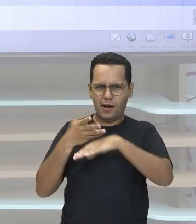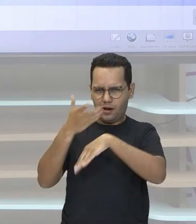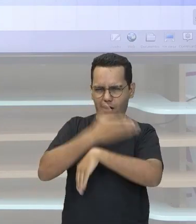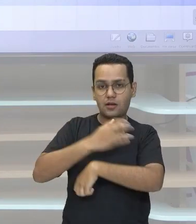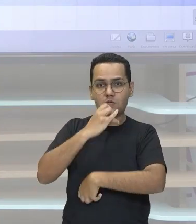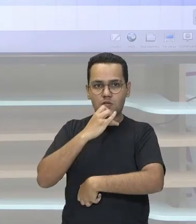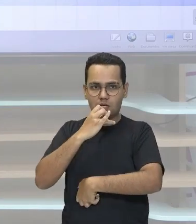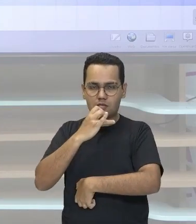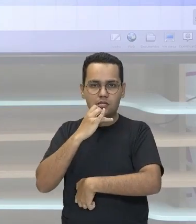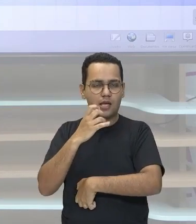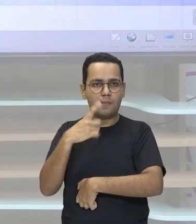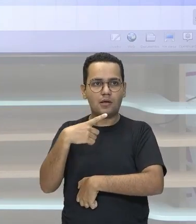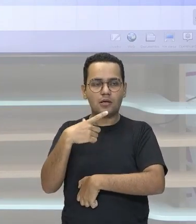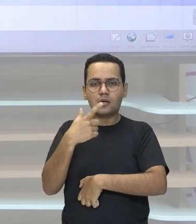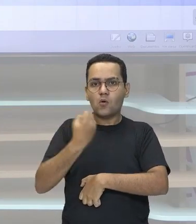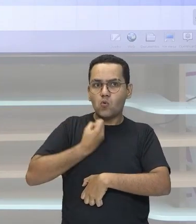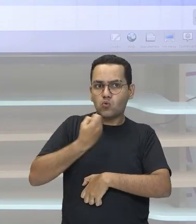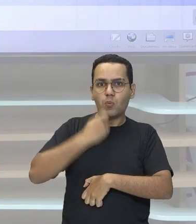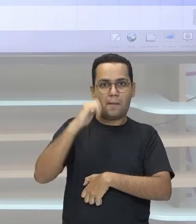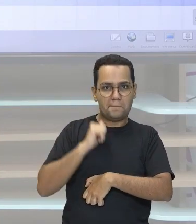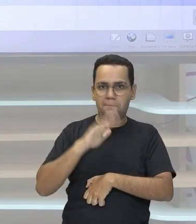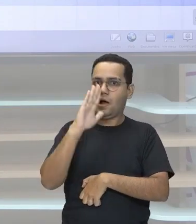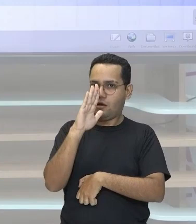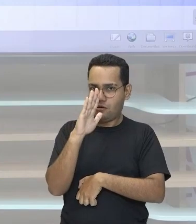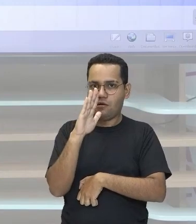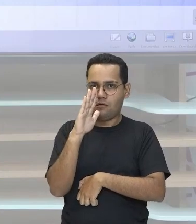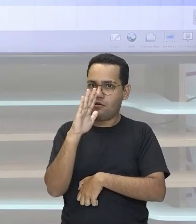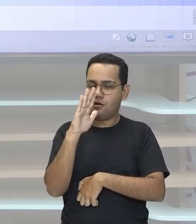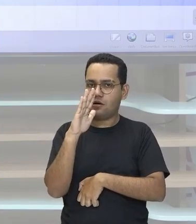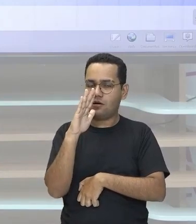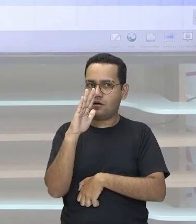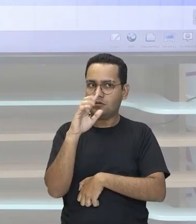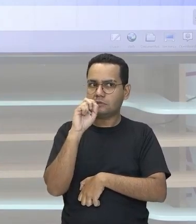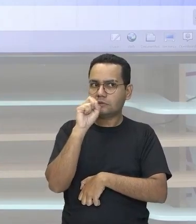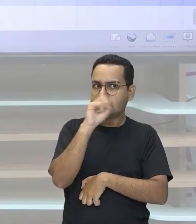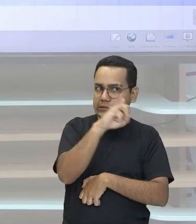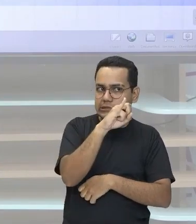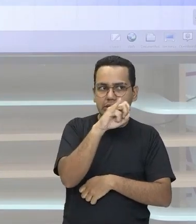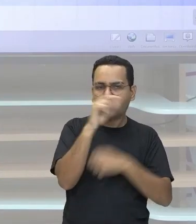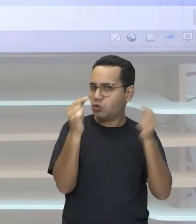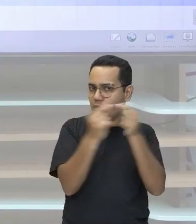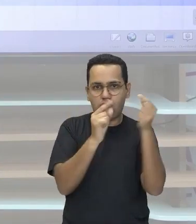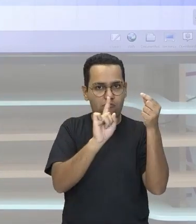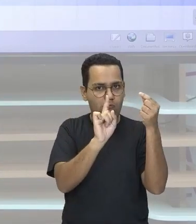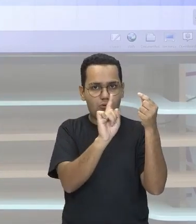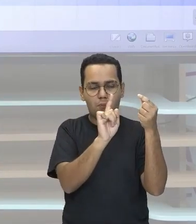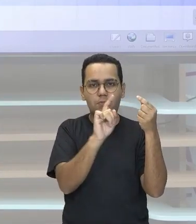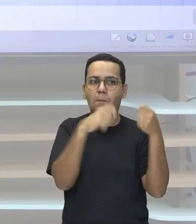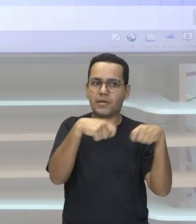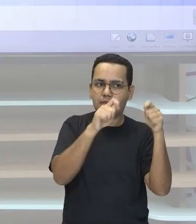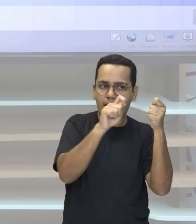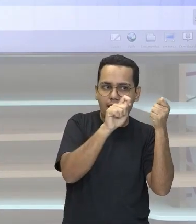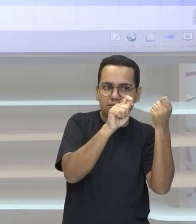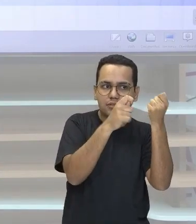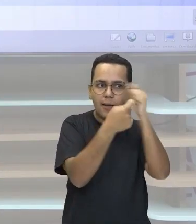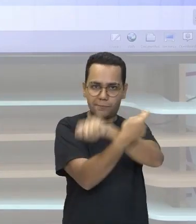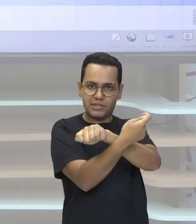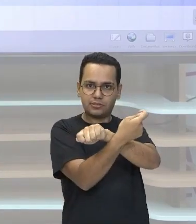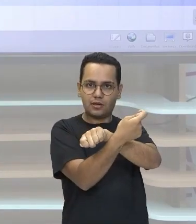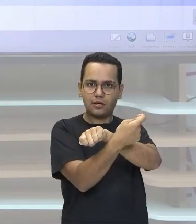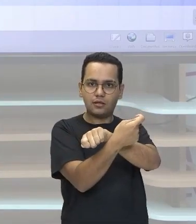não estava Em notação científica Se o número não está Em notação científica Você vai procurar